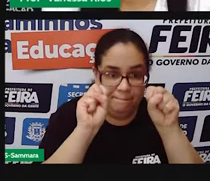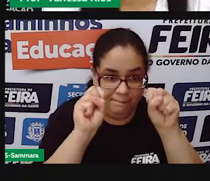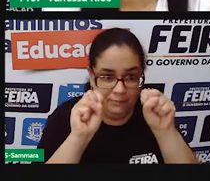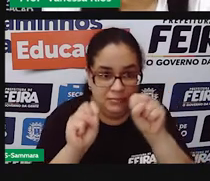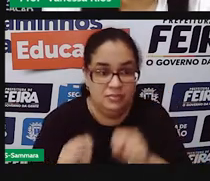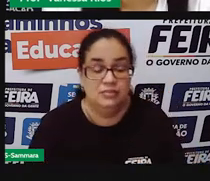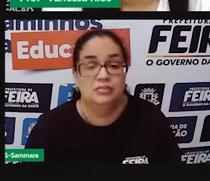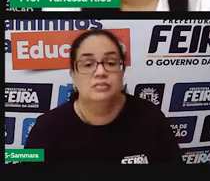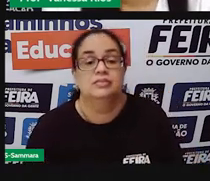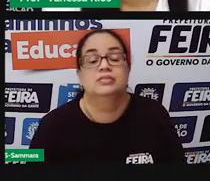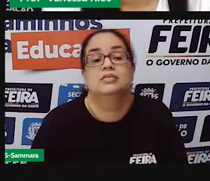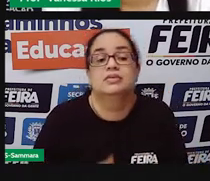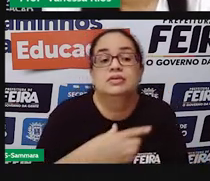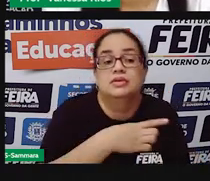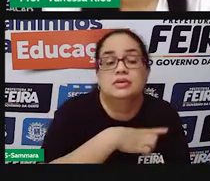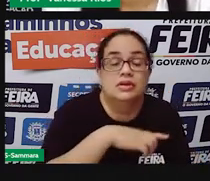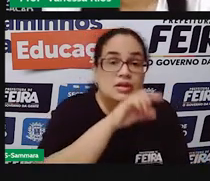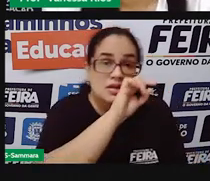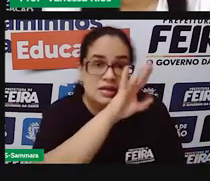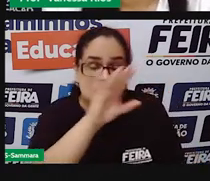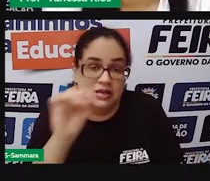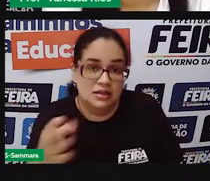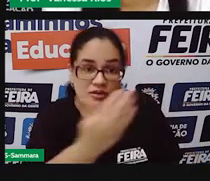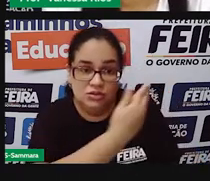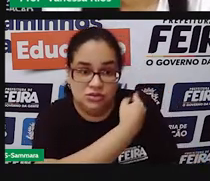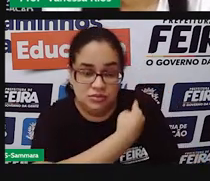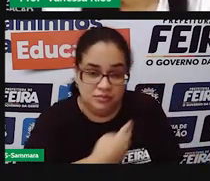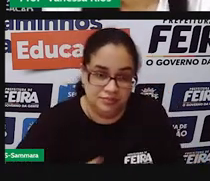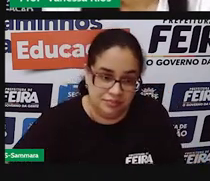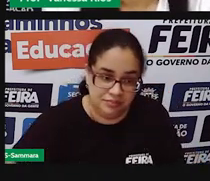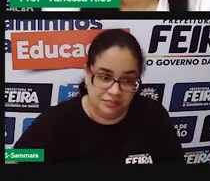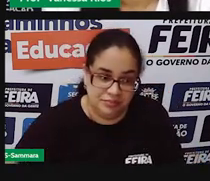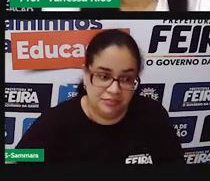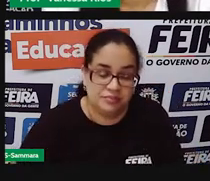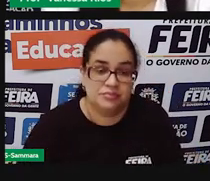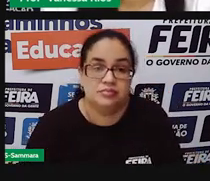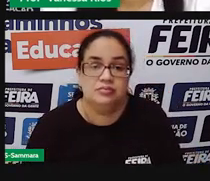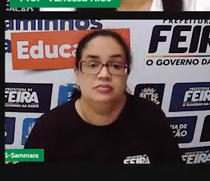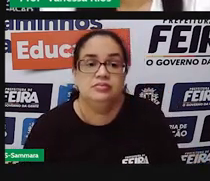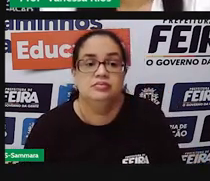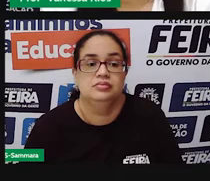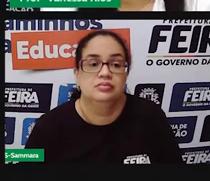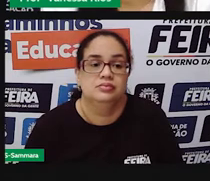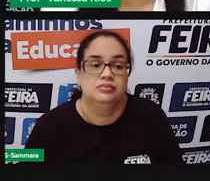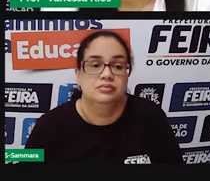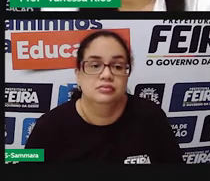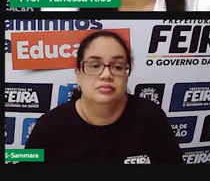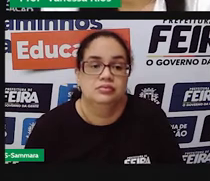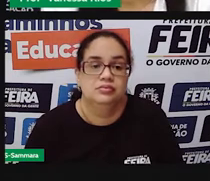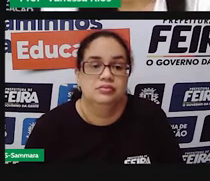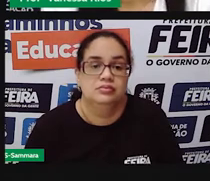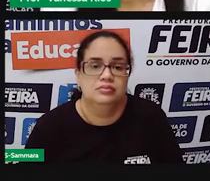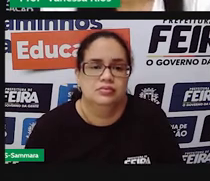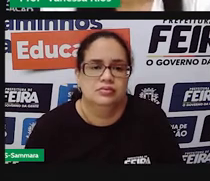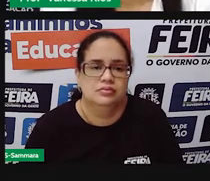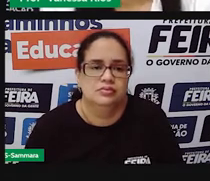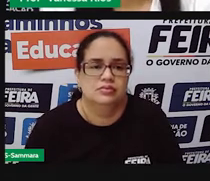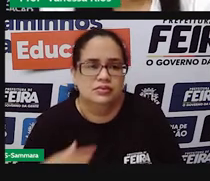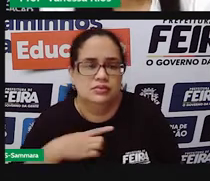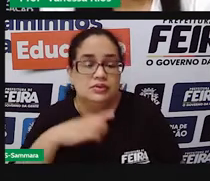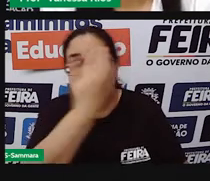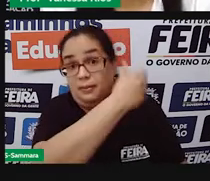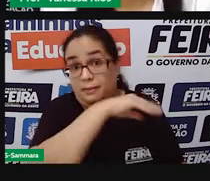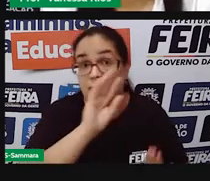e as funções que cada governante tem. A divisão de poder acontece assim, para